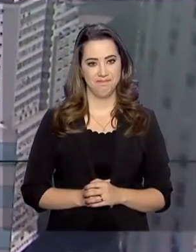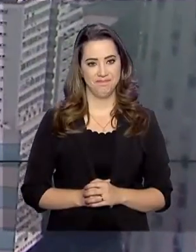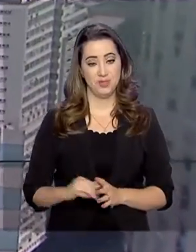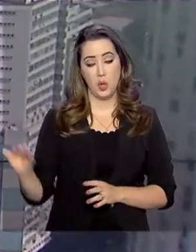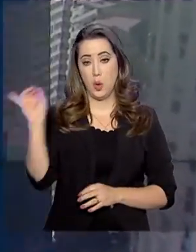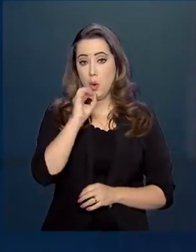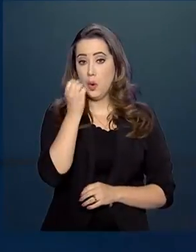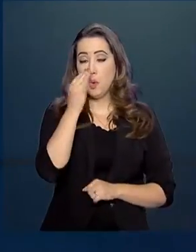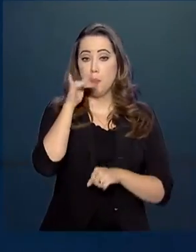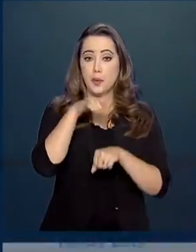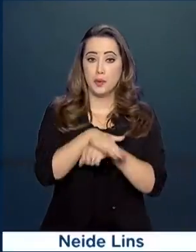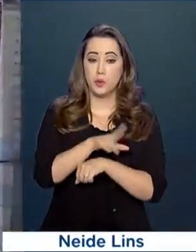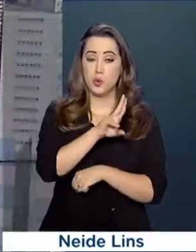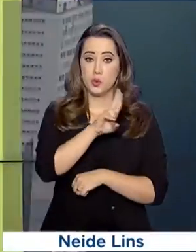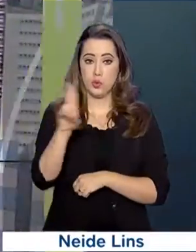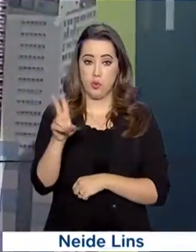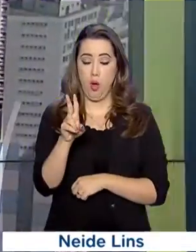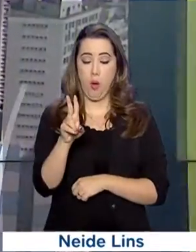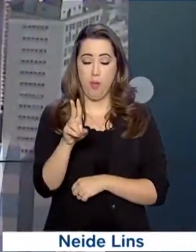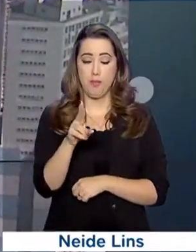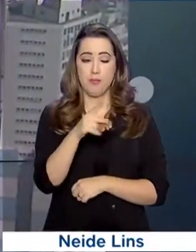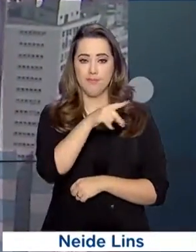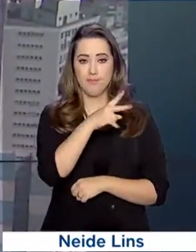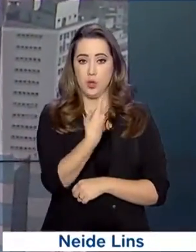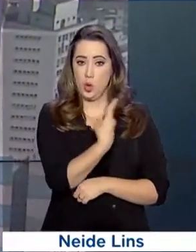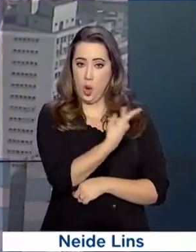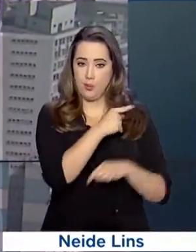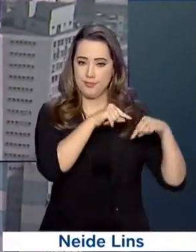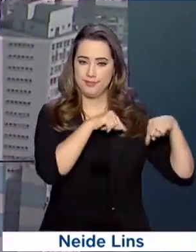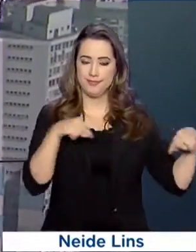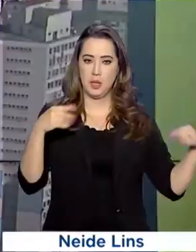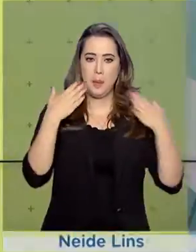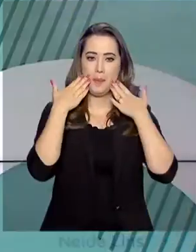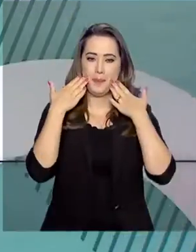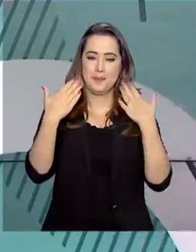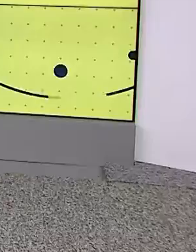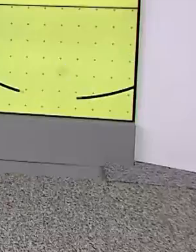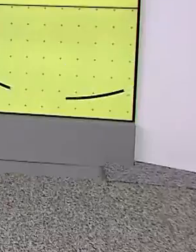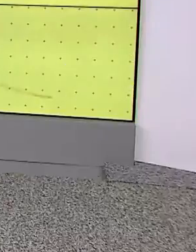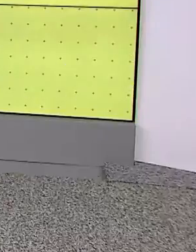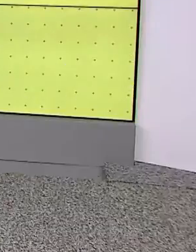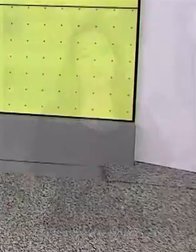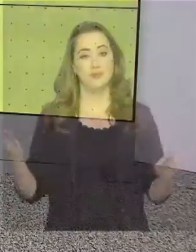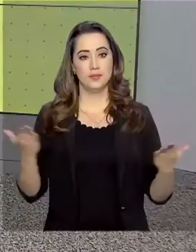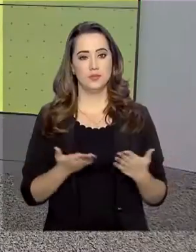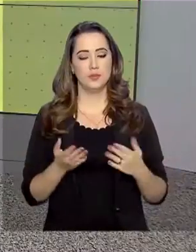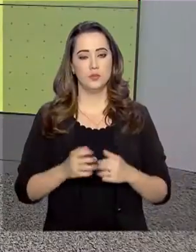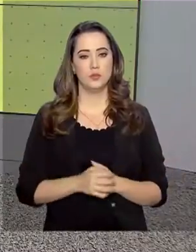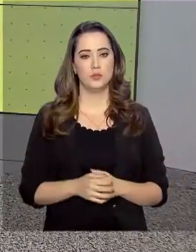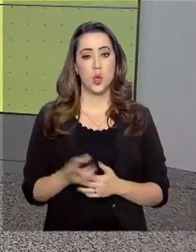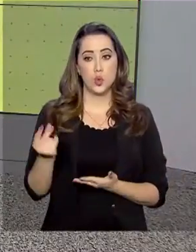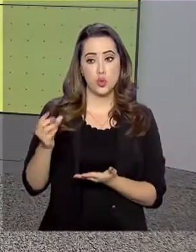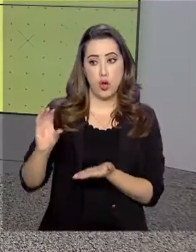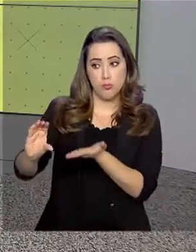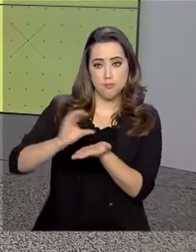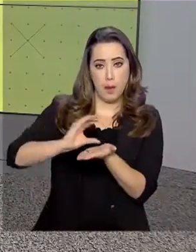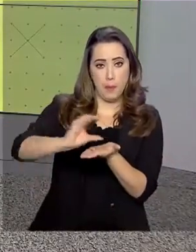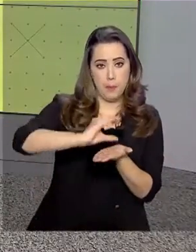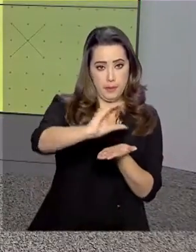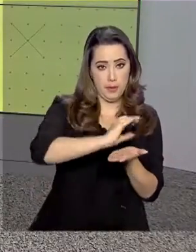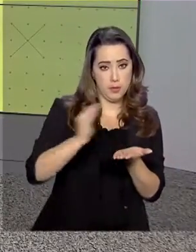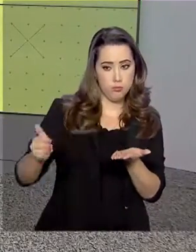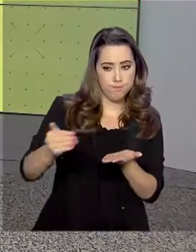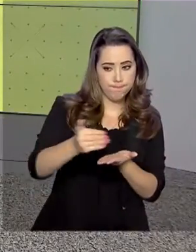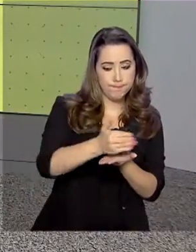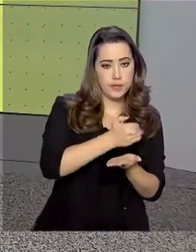Olá, boa noite, eu sou Lilian Reis e já está no ar o Governo Agora. A arrecadação de tributos cresceu em